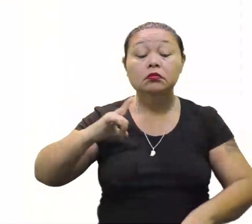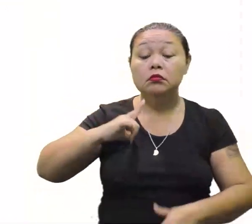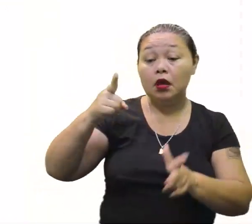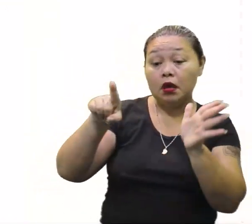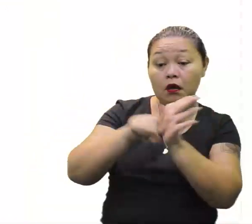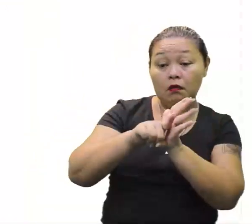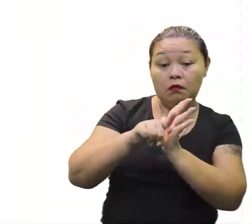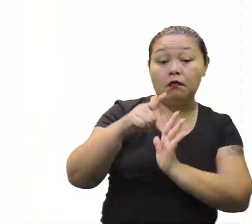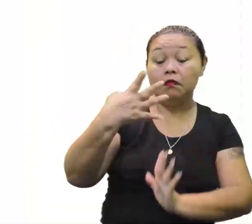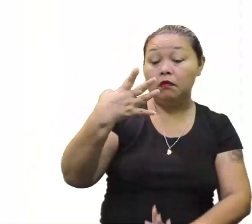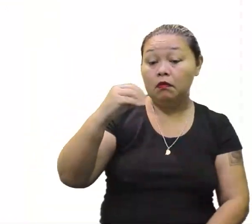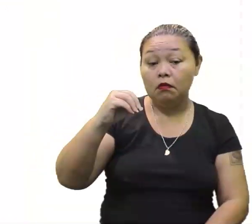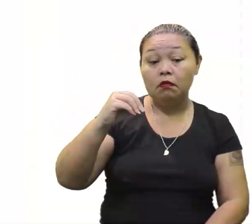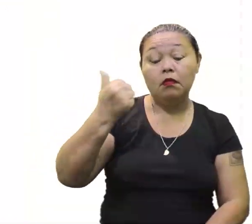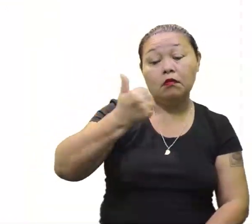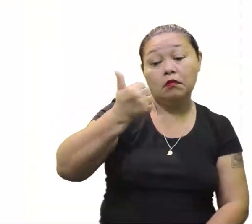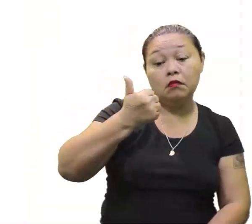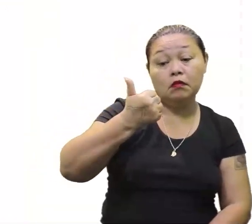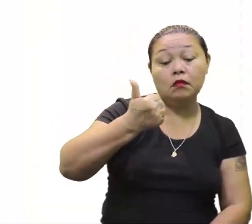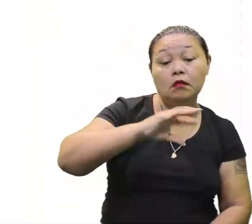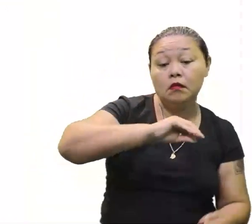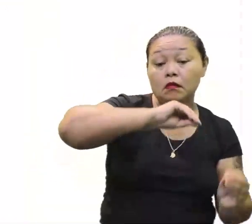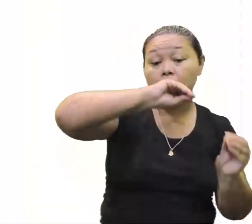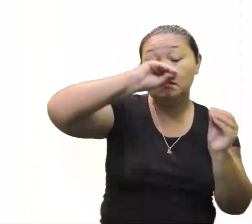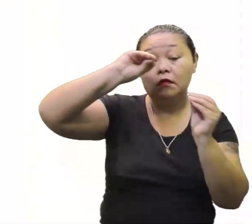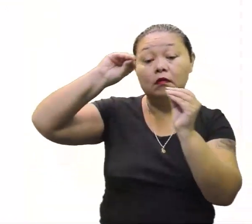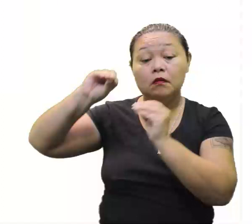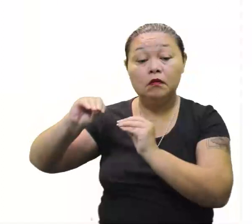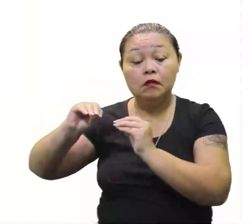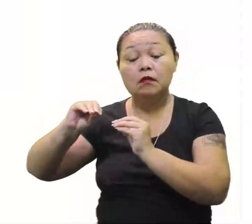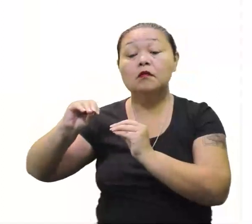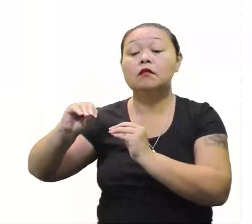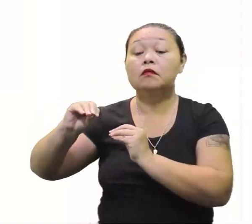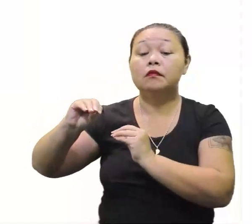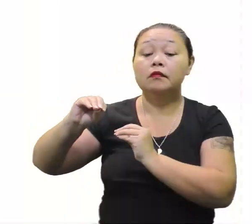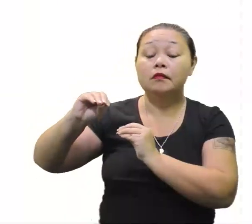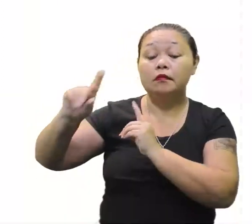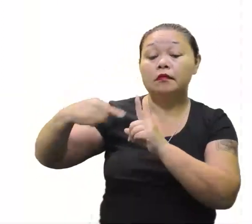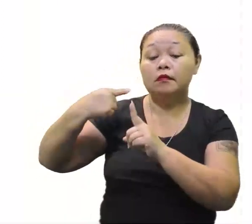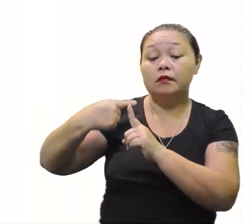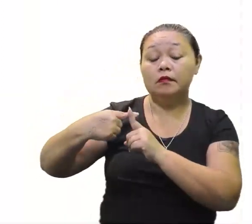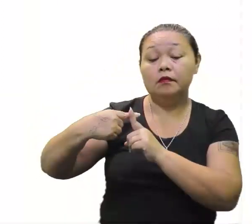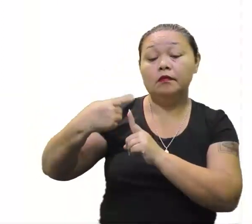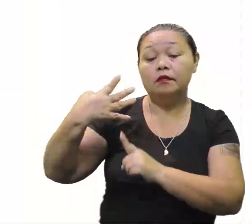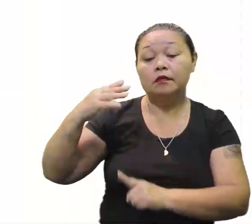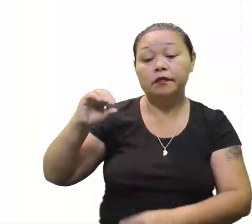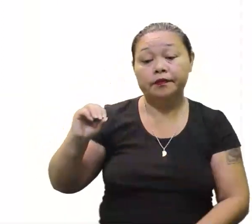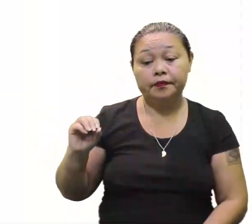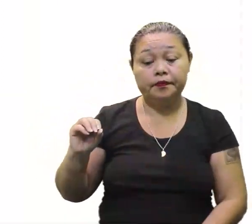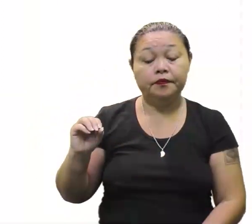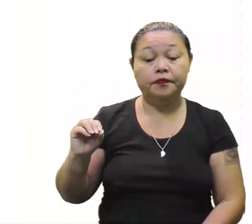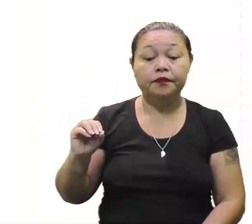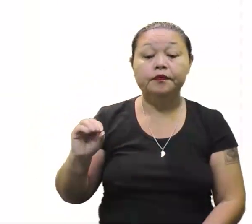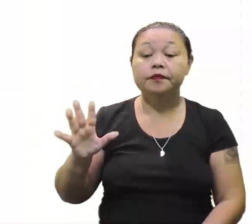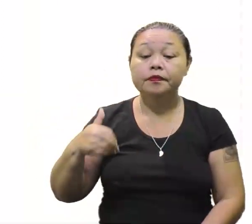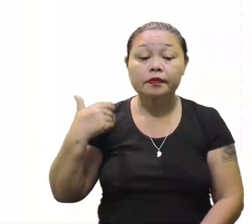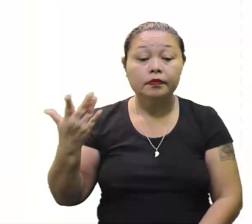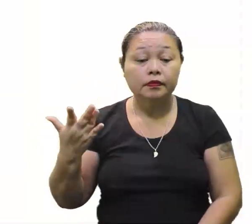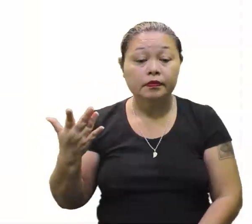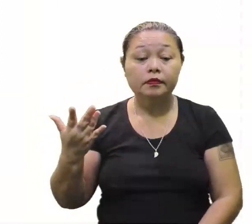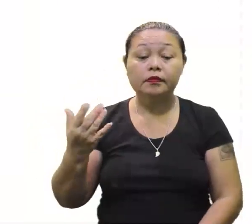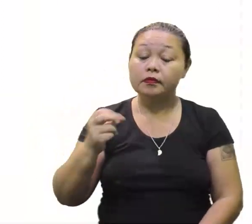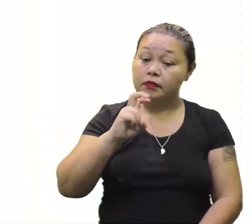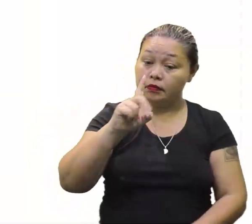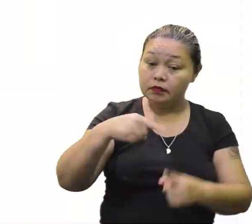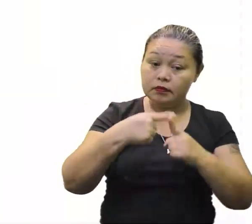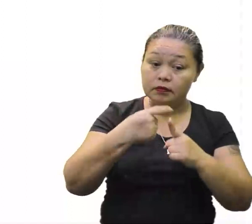menos 40, que ele é do primeiro, mas eu quero jogar ele para o? Segundo. Segundo. Então, passa somando, né? Vamos lá. 3X